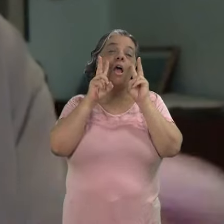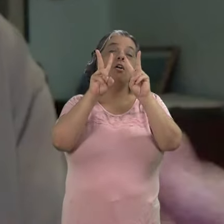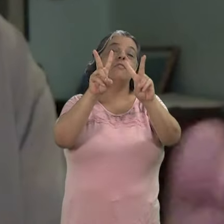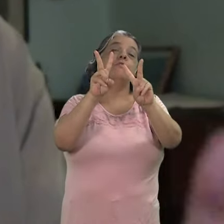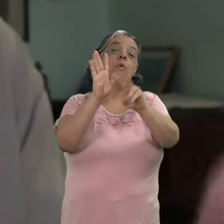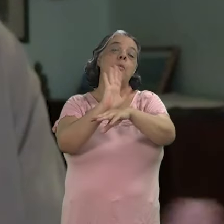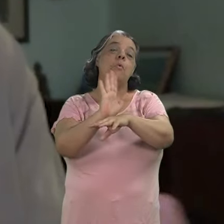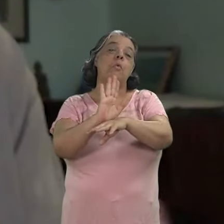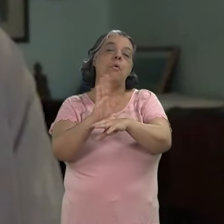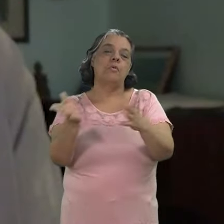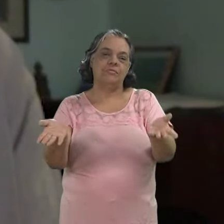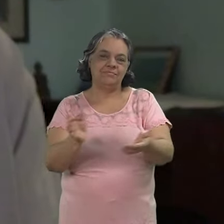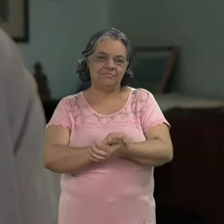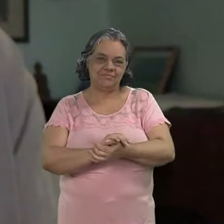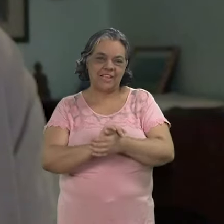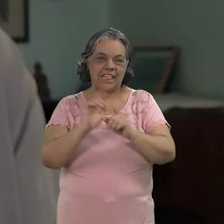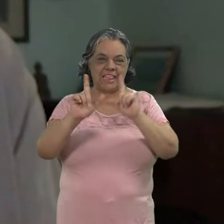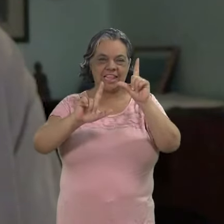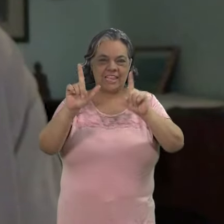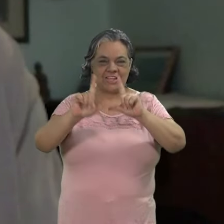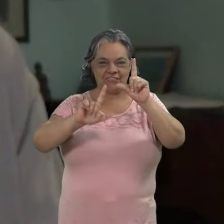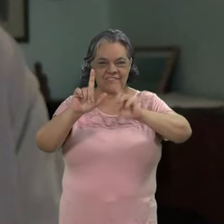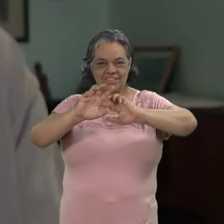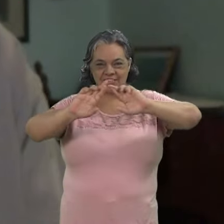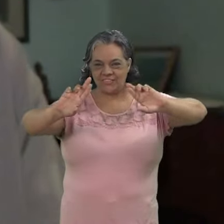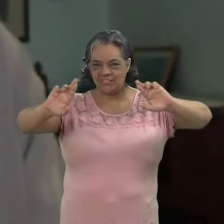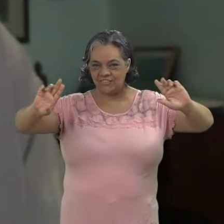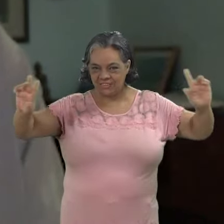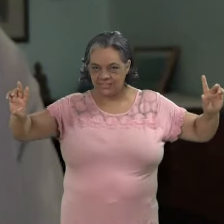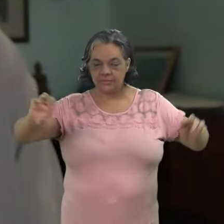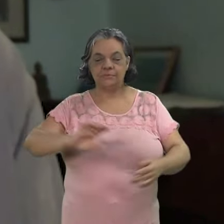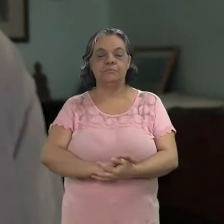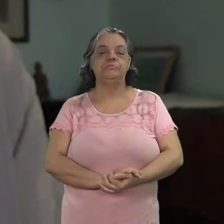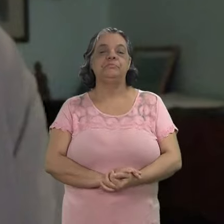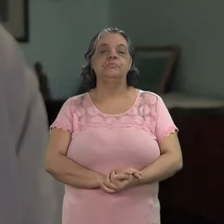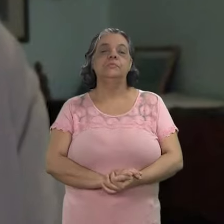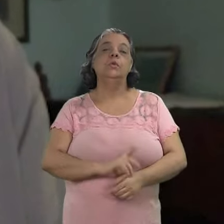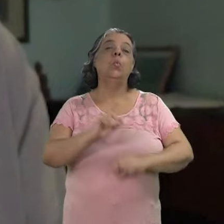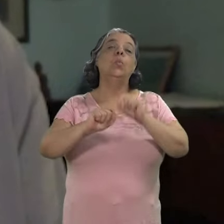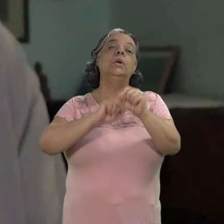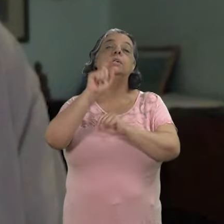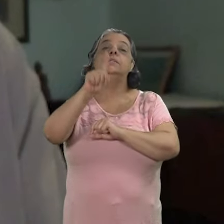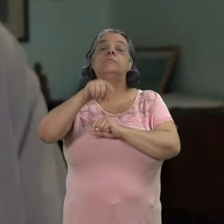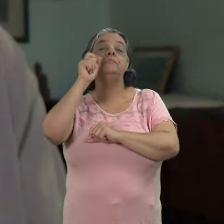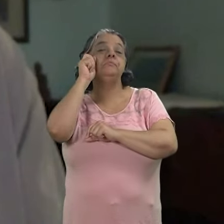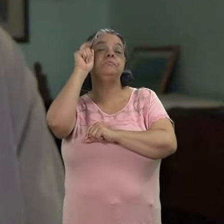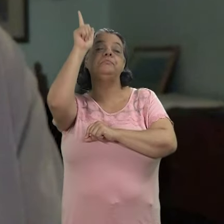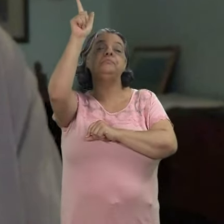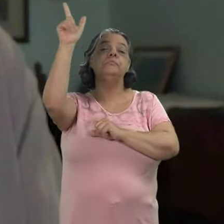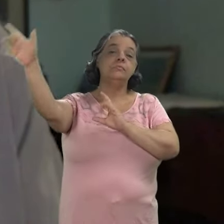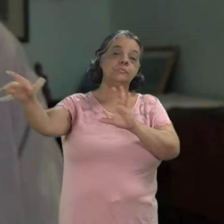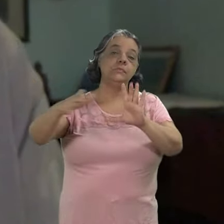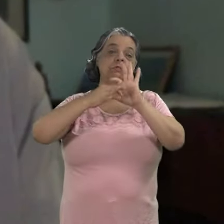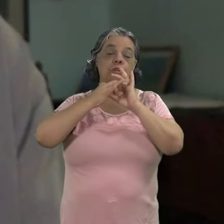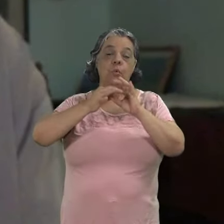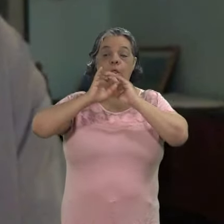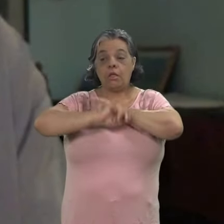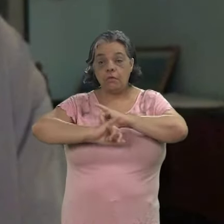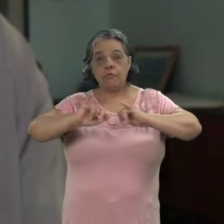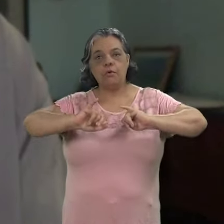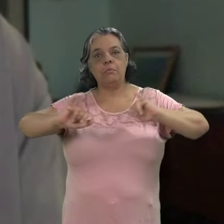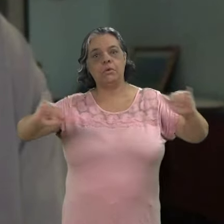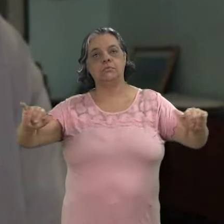assistir um programa de televisão que tem variados conteúdos. O que é isso? A ideia é veicular a